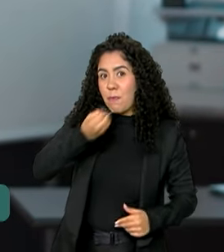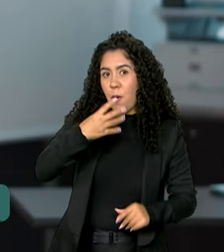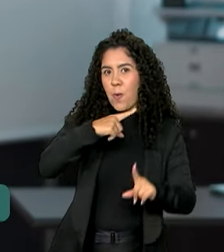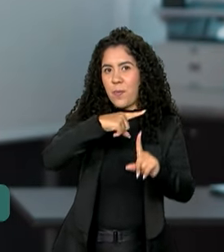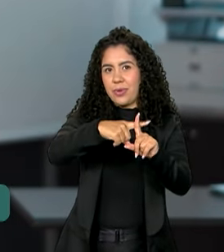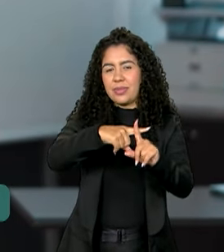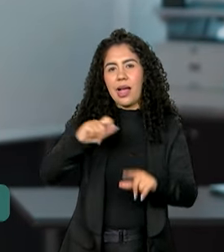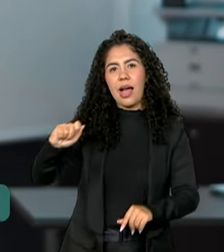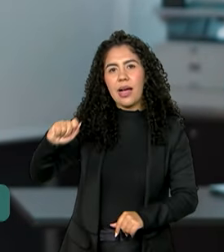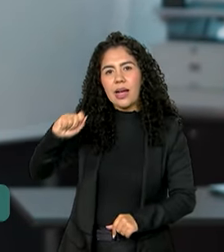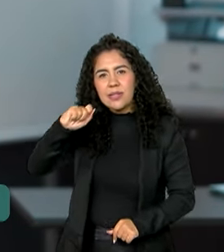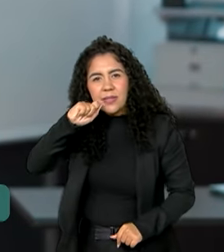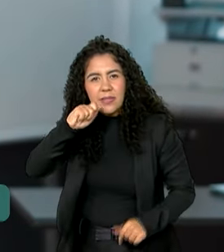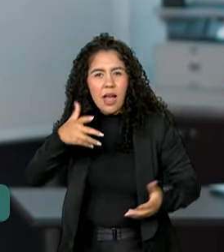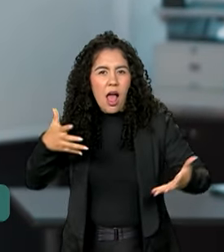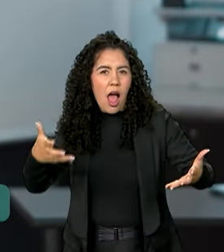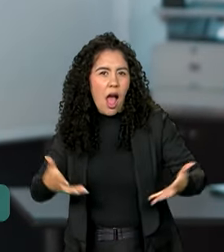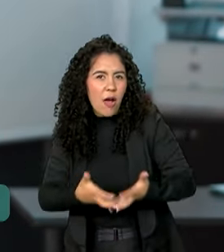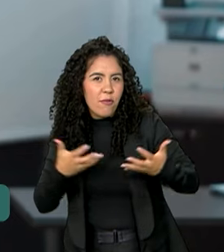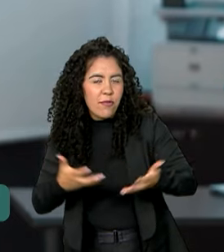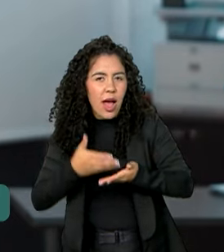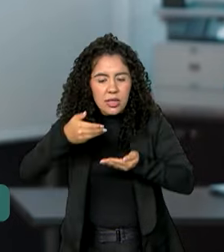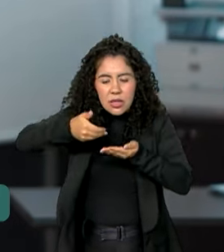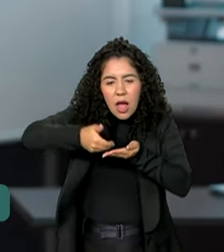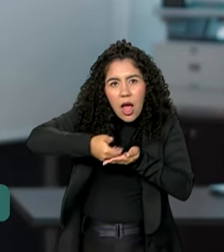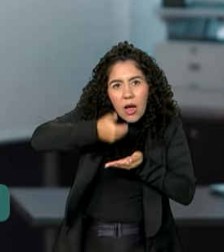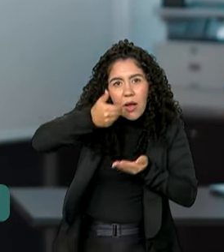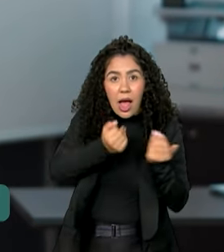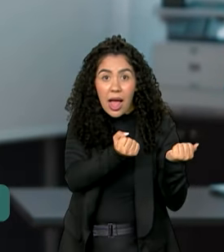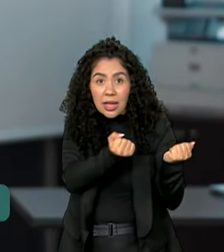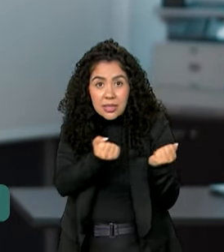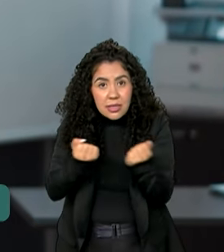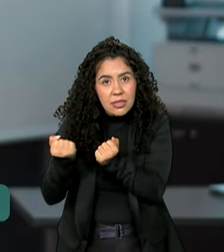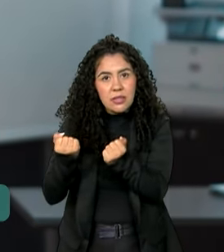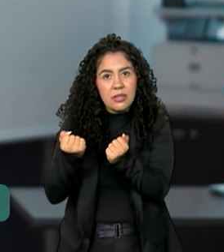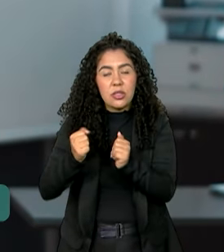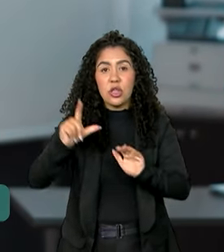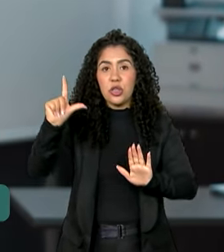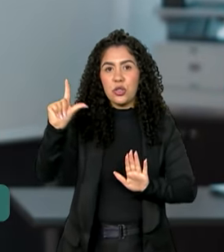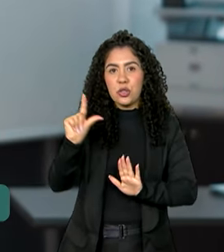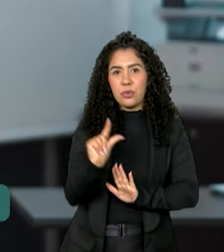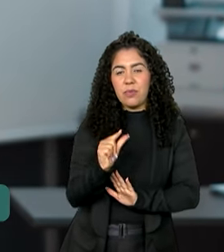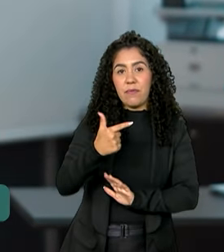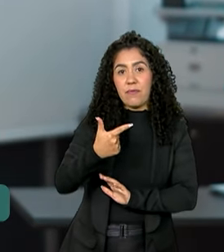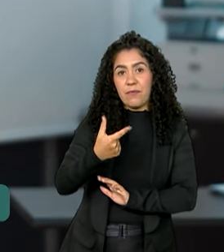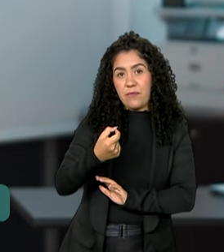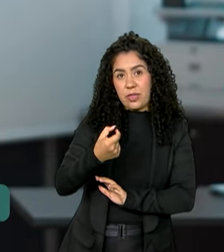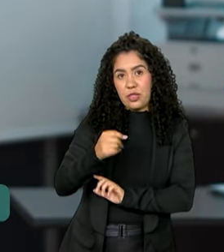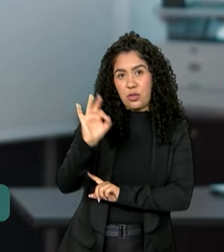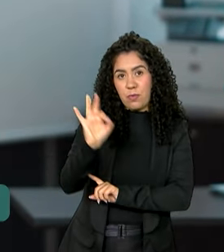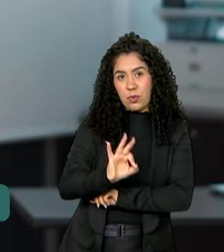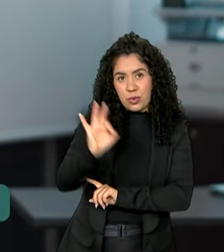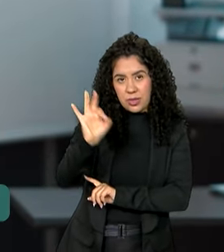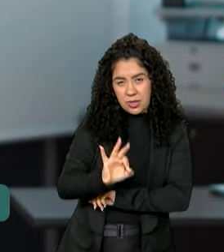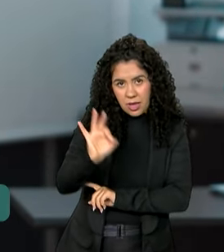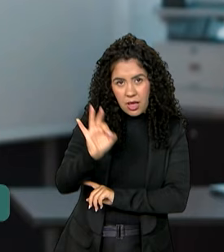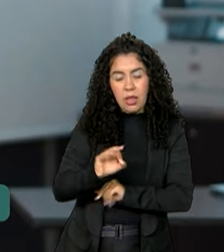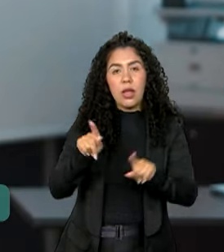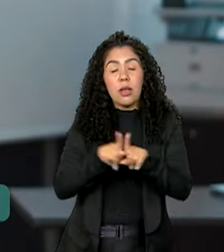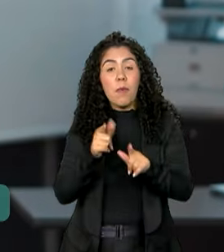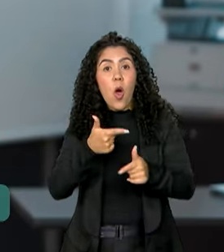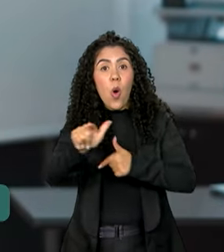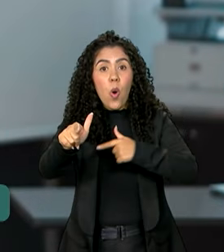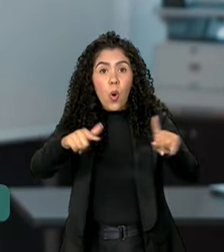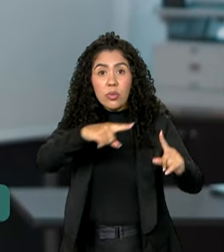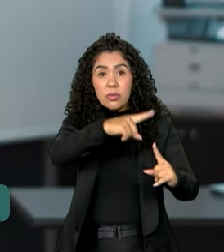Cenoura, alface, mamão e melancia tiveram uma queda de 20% nos preços. Entre outros itens que